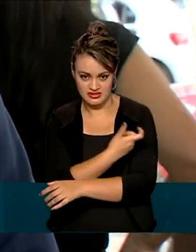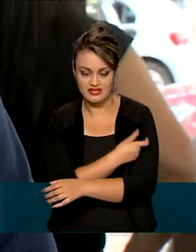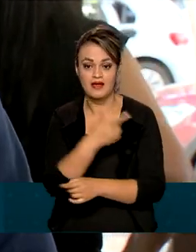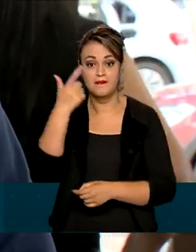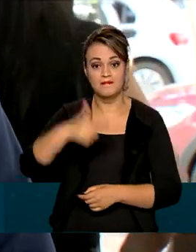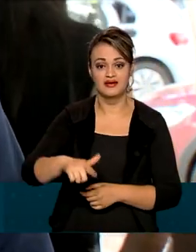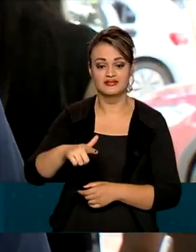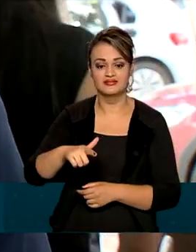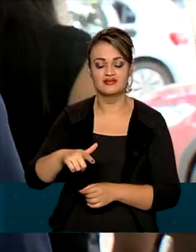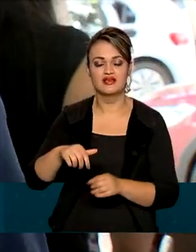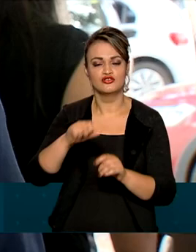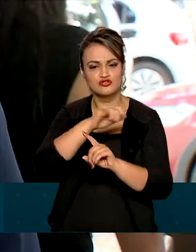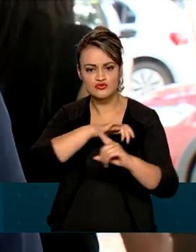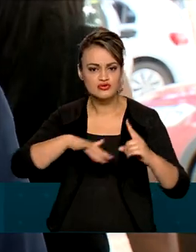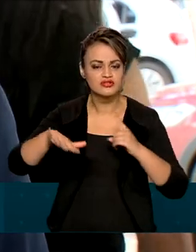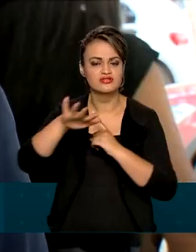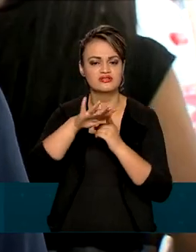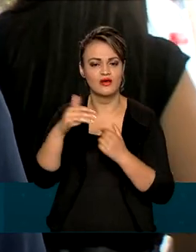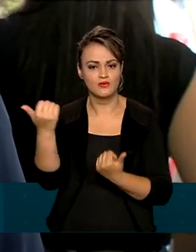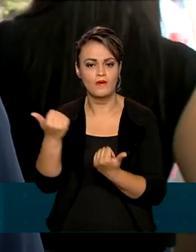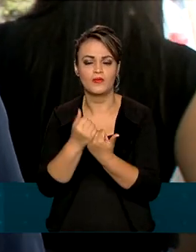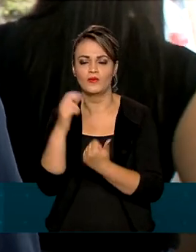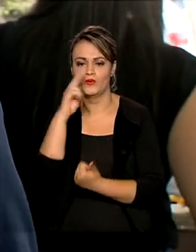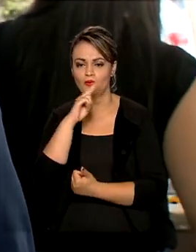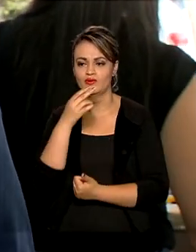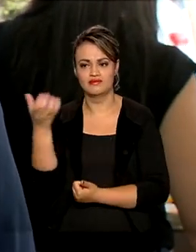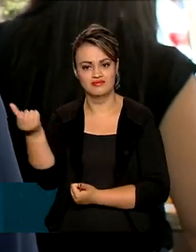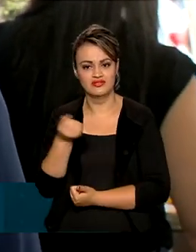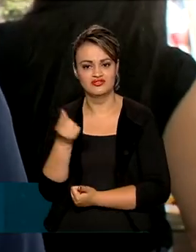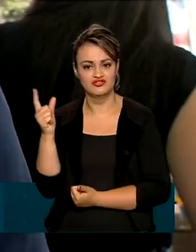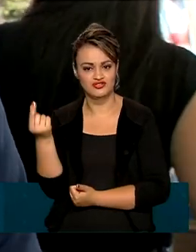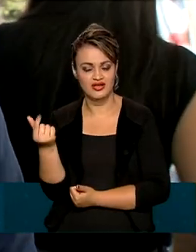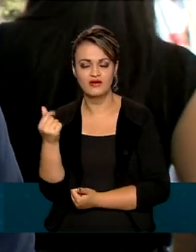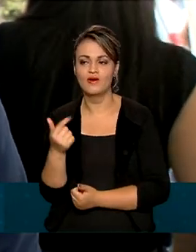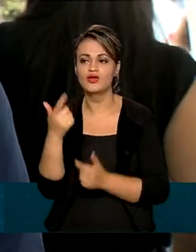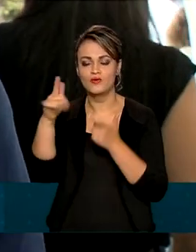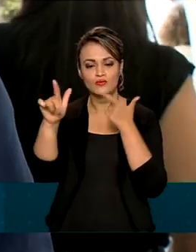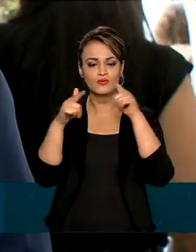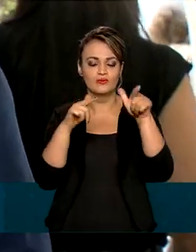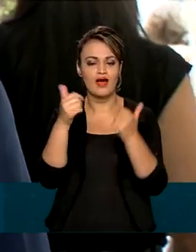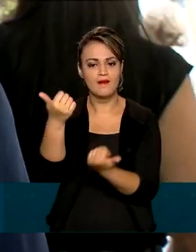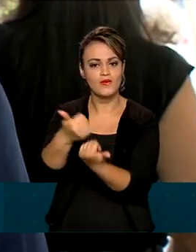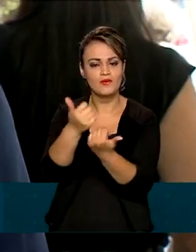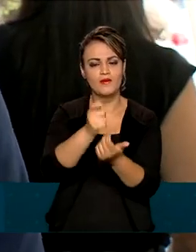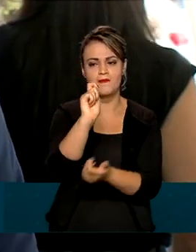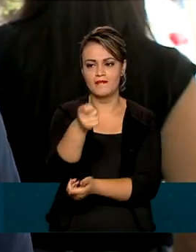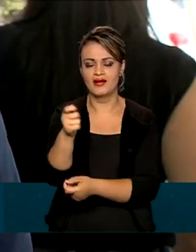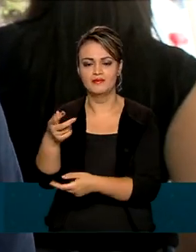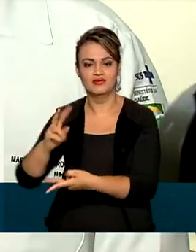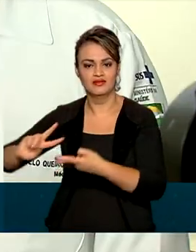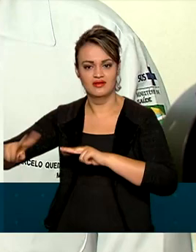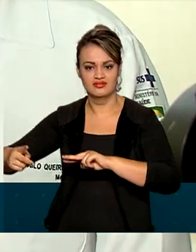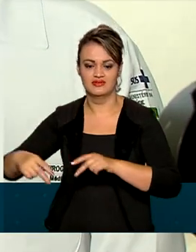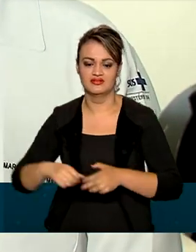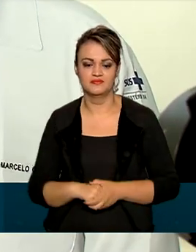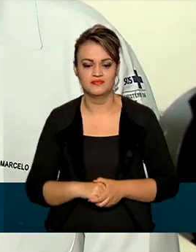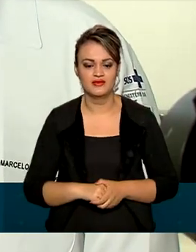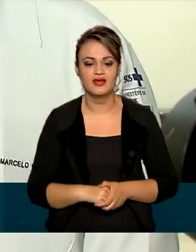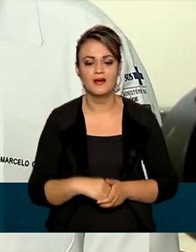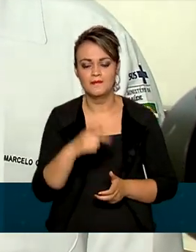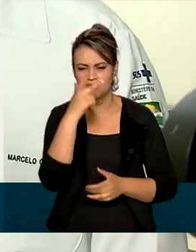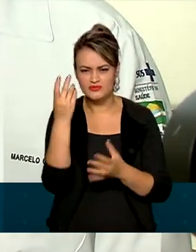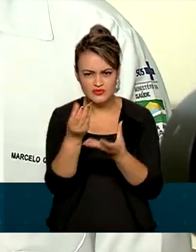quanto na questão social, do auxílio emergencial e outros pagamentos e transferências sociais. Muitos